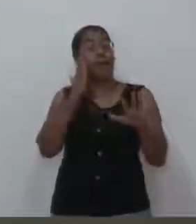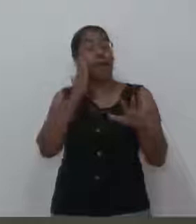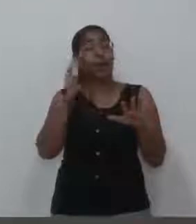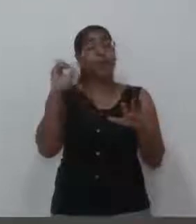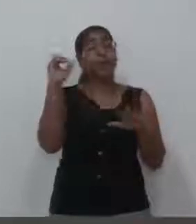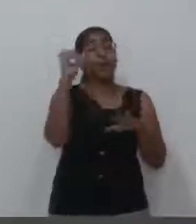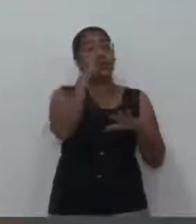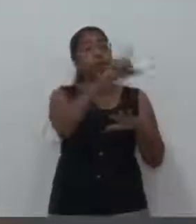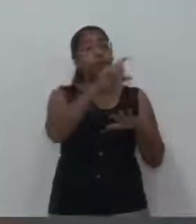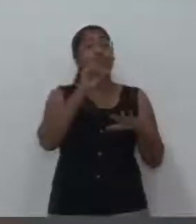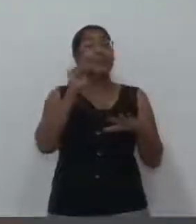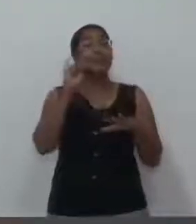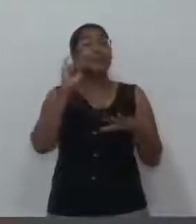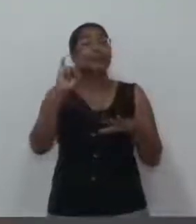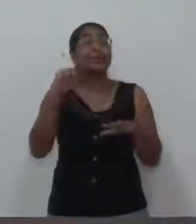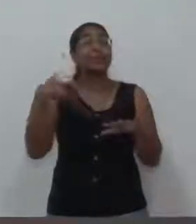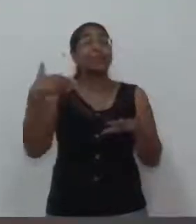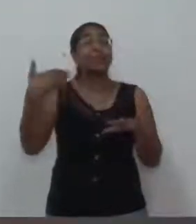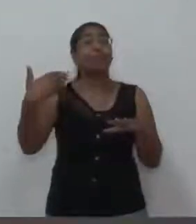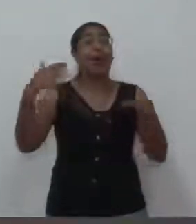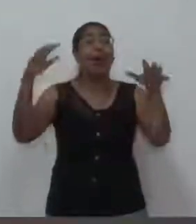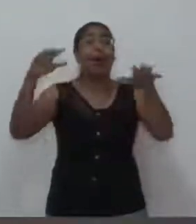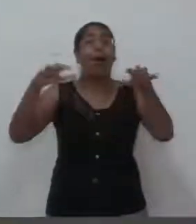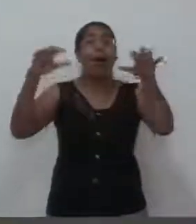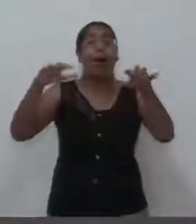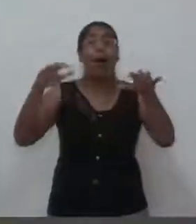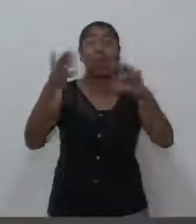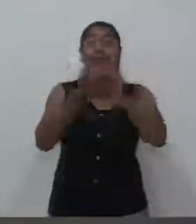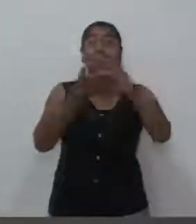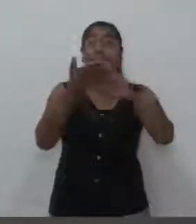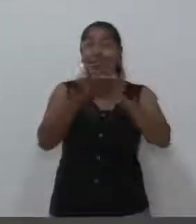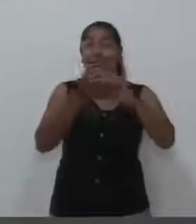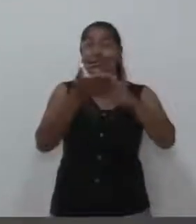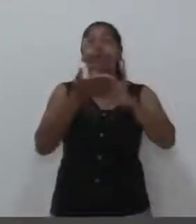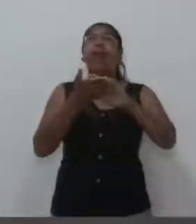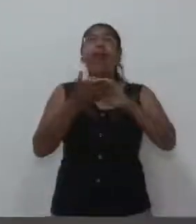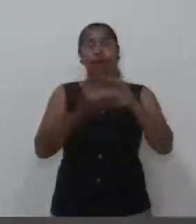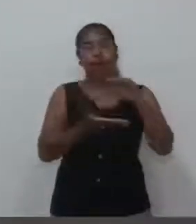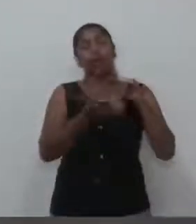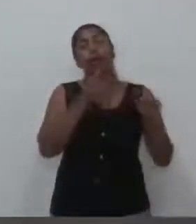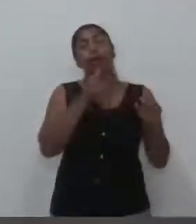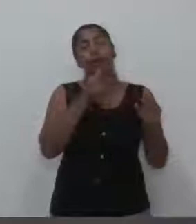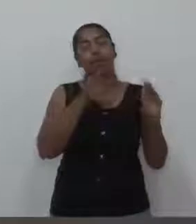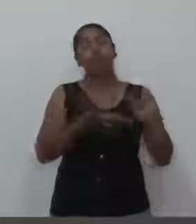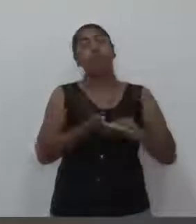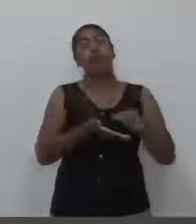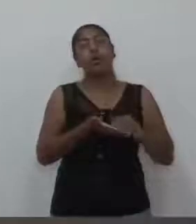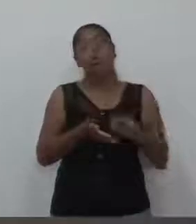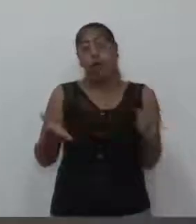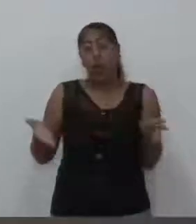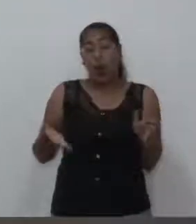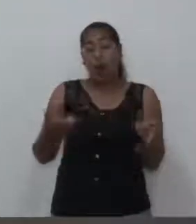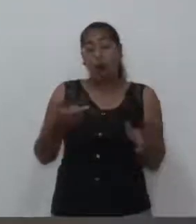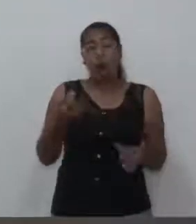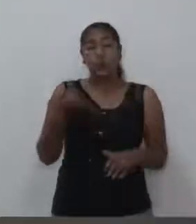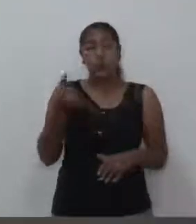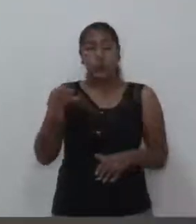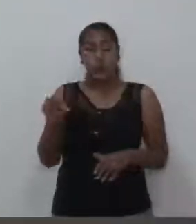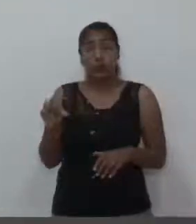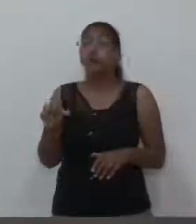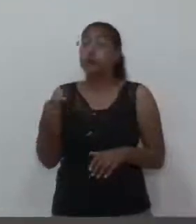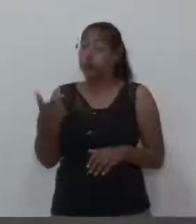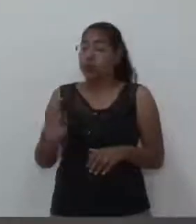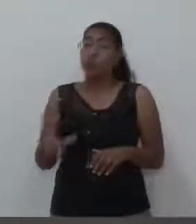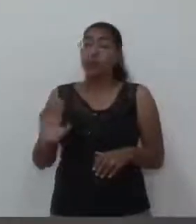a gente já, por muitas vezes, teve esse problema de falta d'água, e estamos tendo novamente. Não necessariamente porque falte a água.